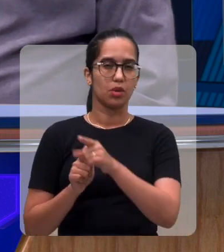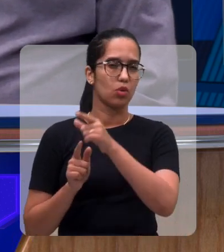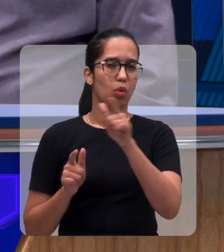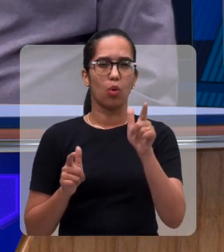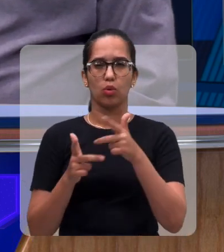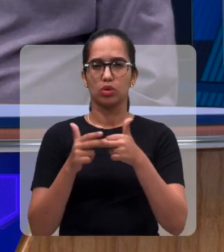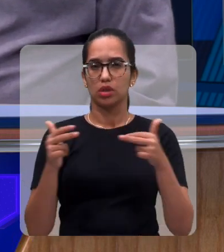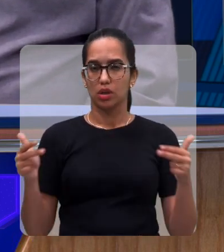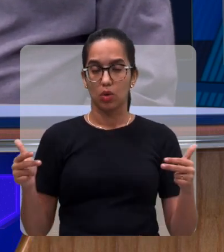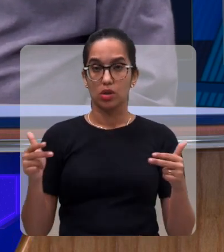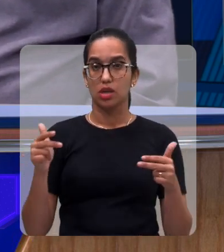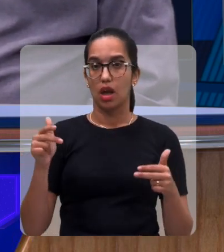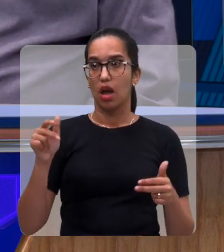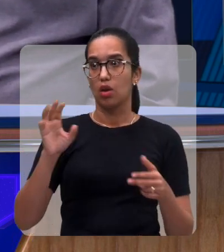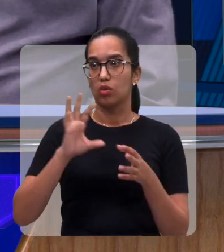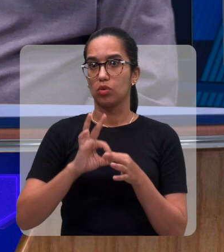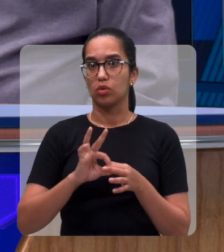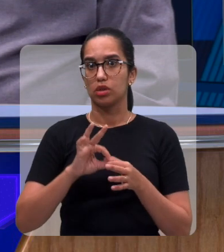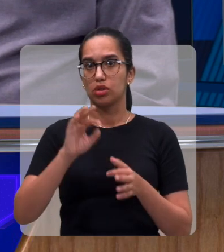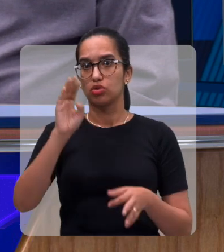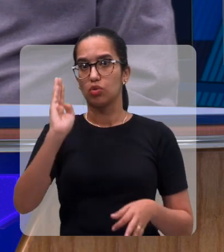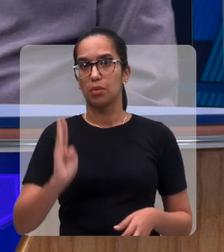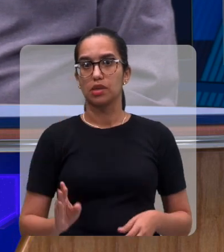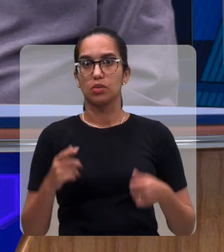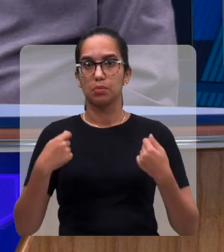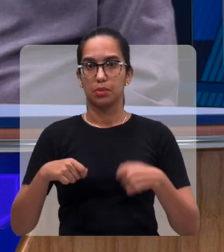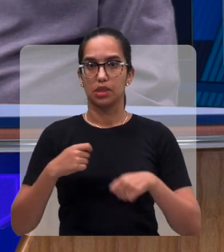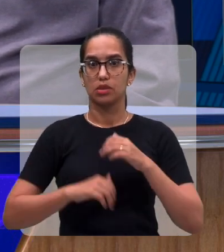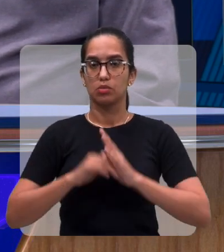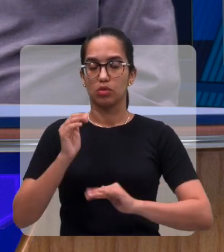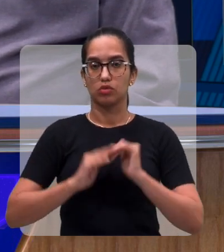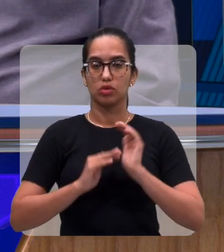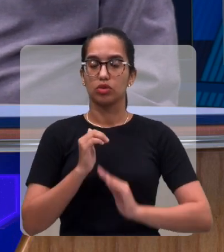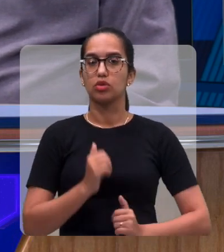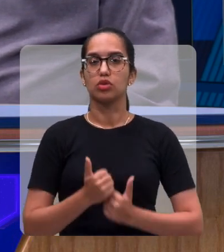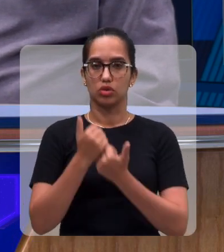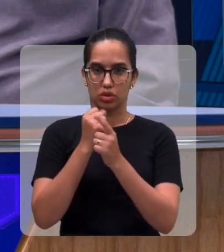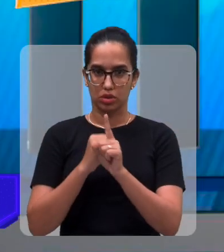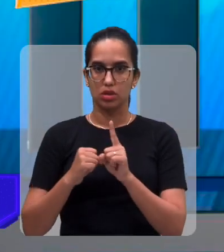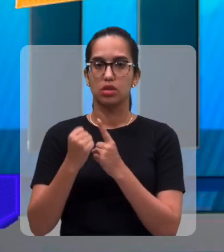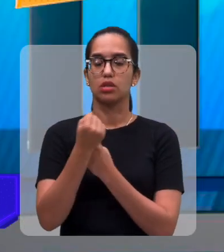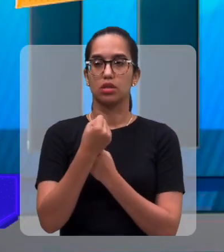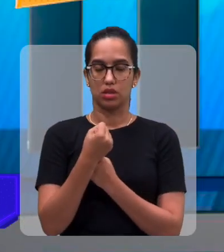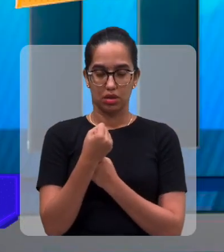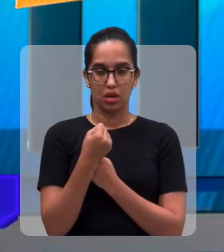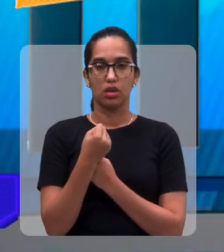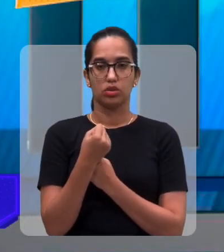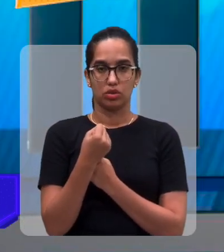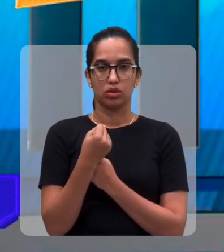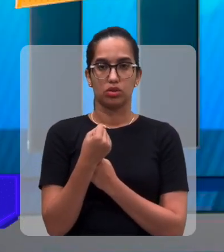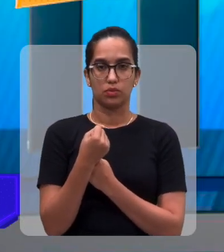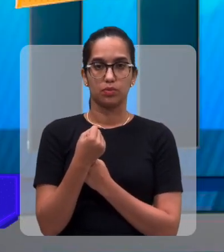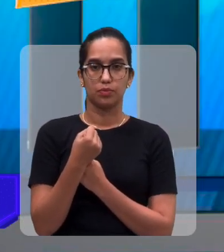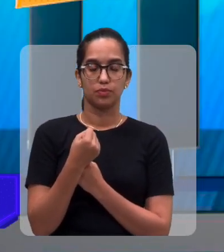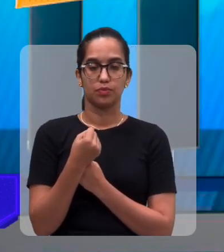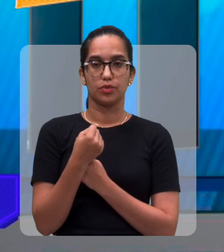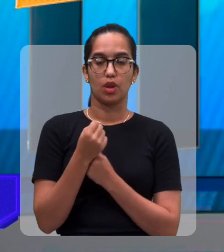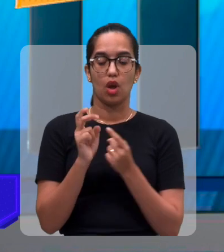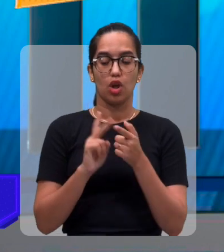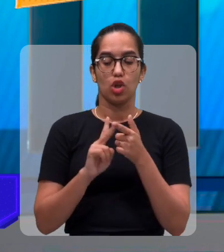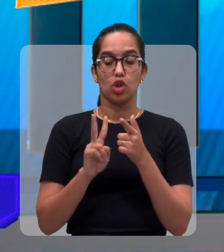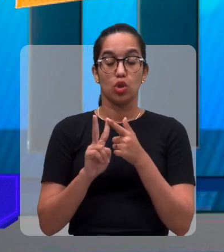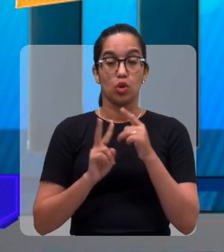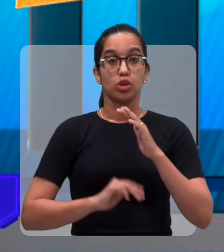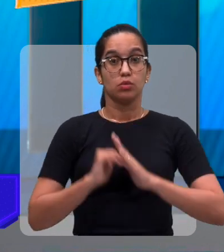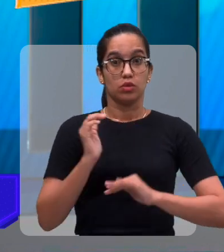Já o nacional, não. O nacional tem que ser com assistente social, né? É, é preenchido pelo assistente social. São dois